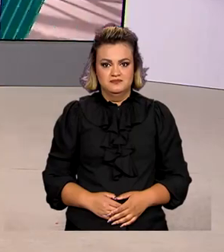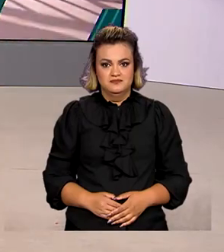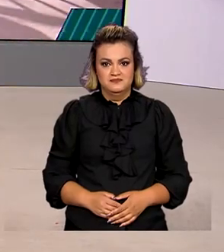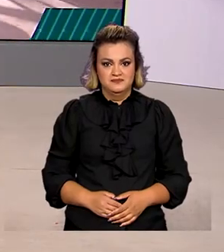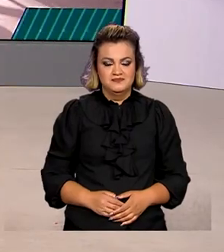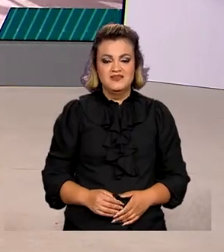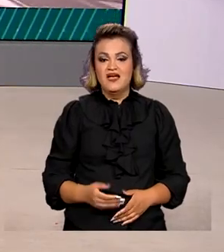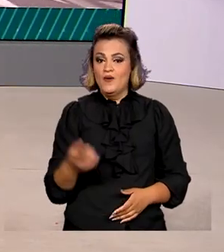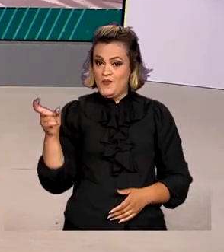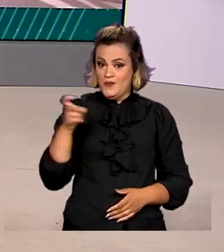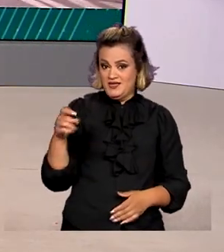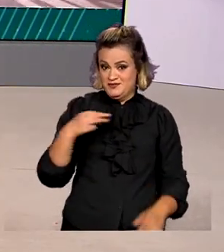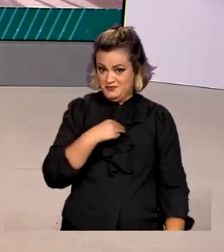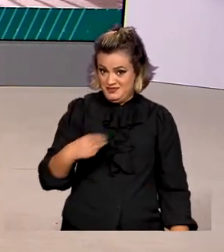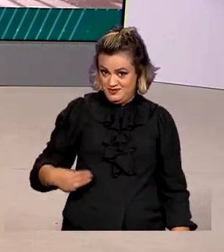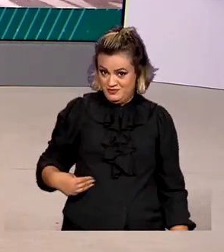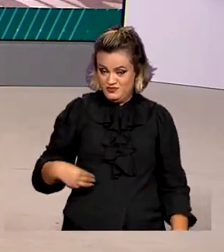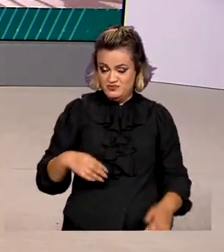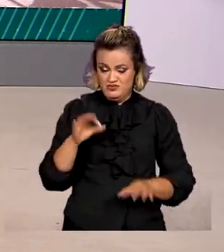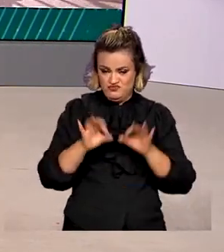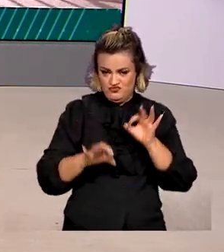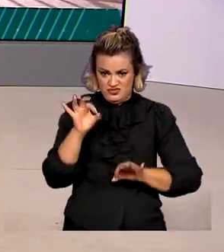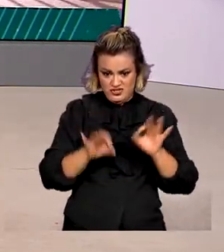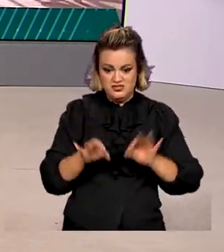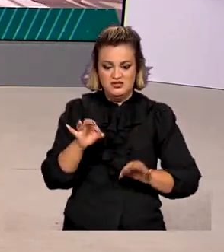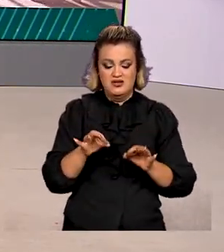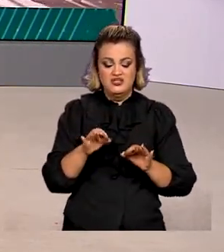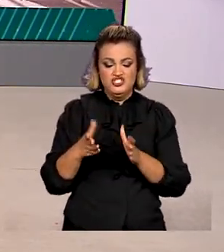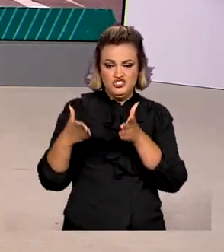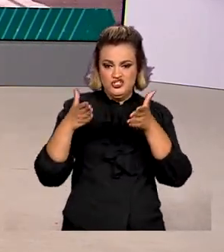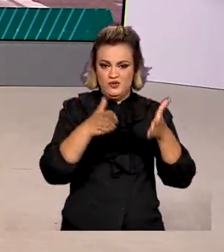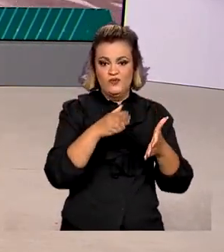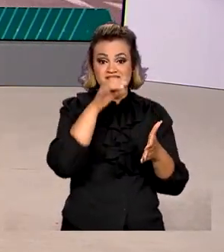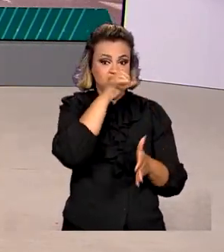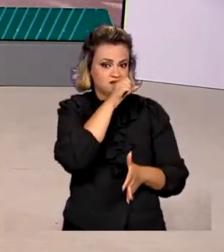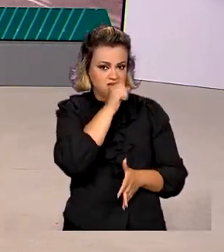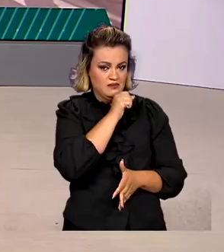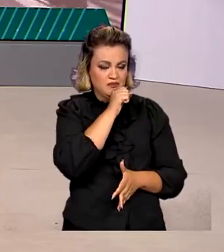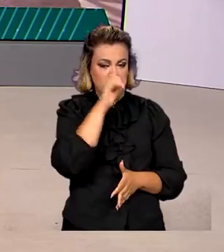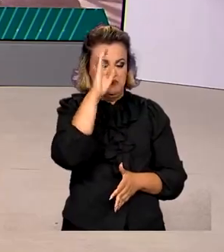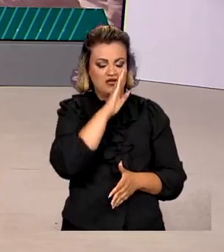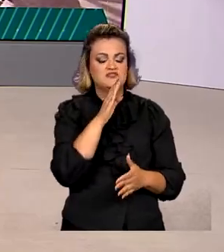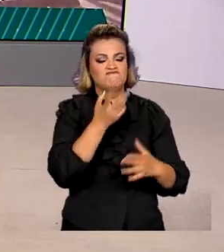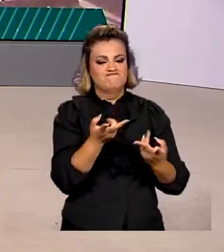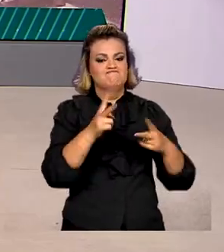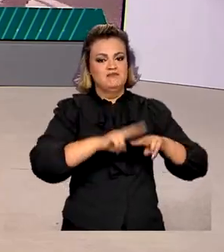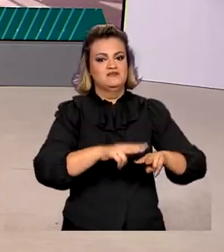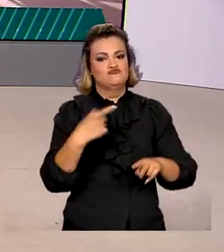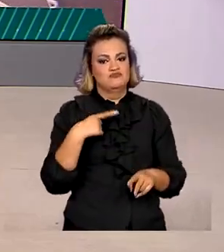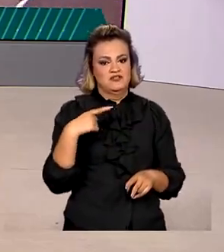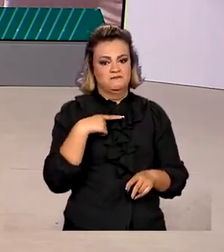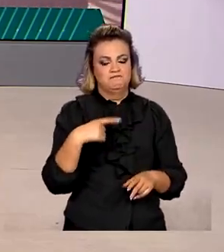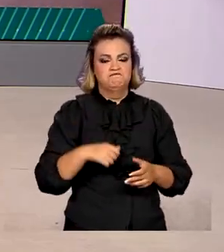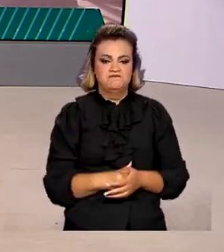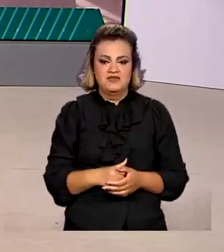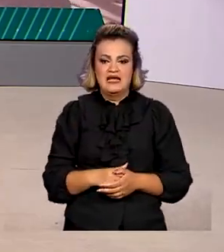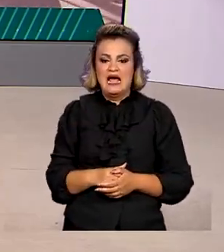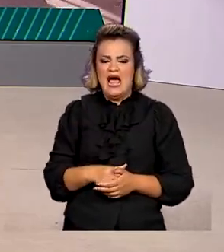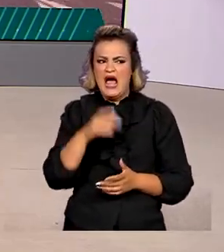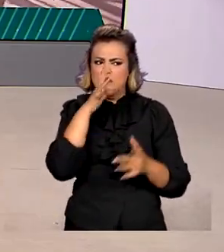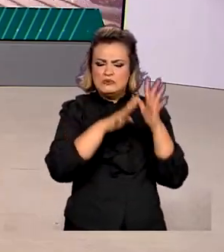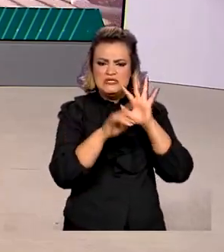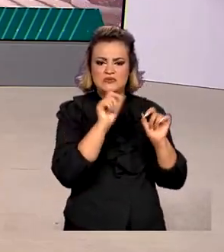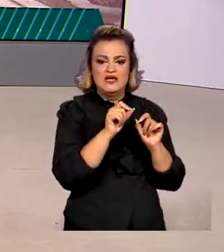O ex-ministro da Justiça, Anderson Torres, foi preso no sábado após retornar dos Estados Unidos. Ele é